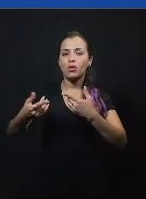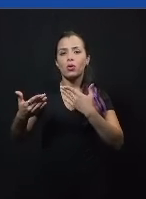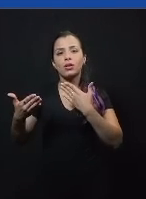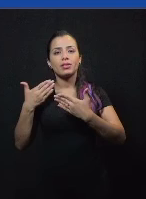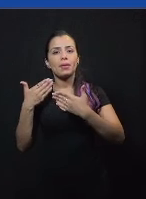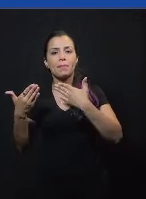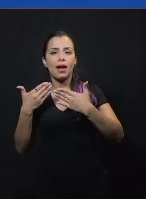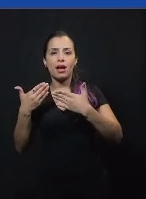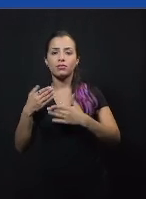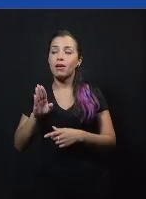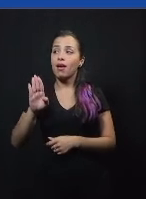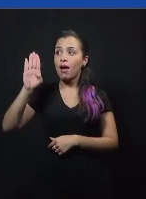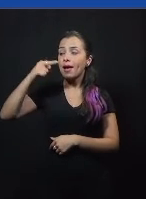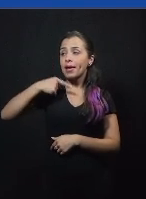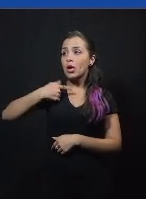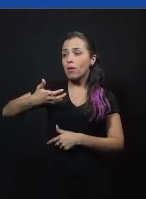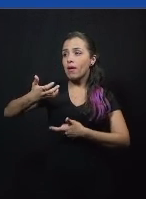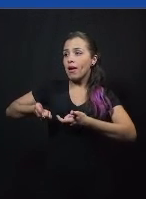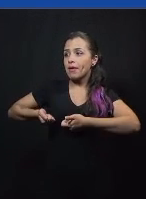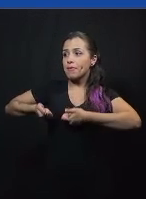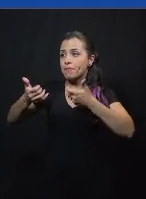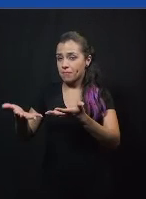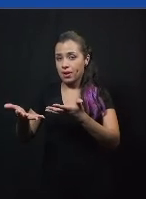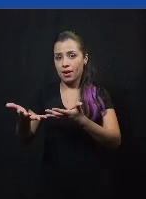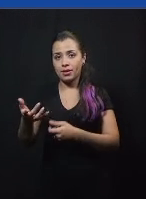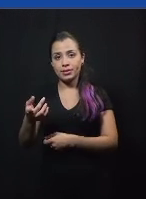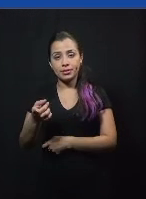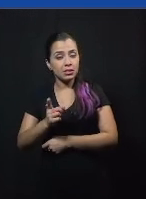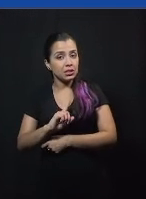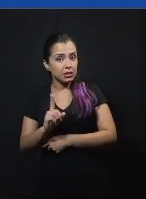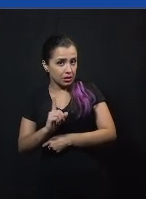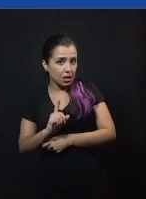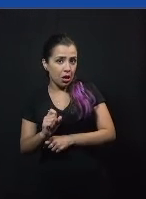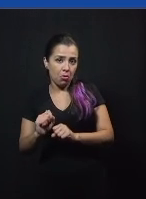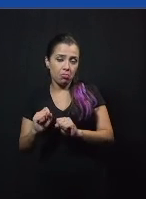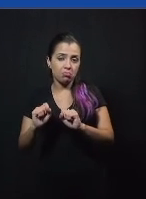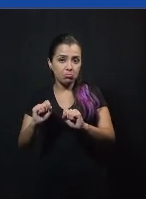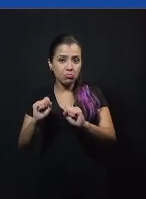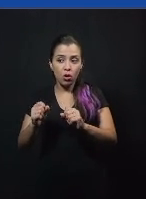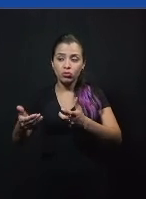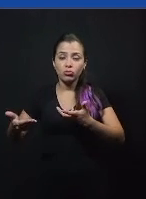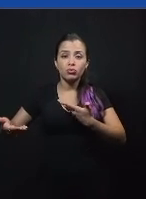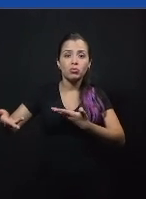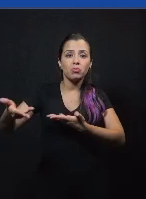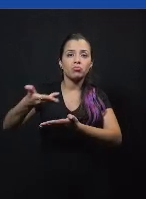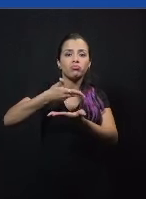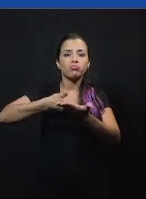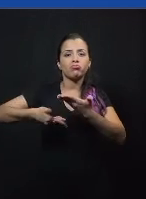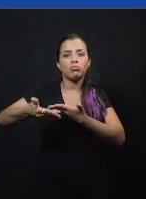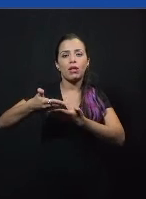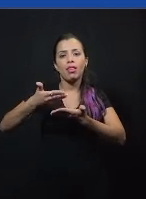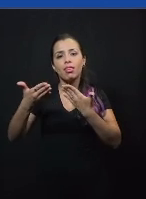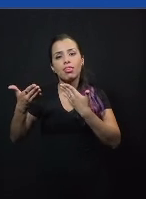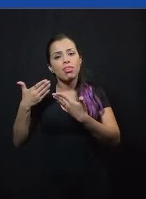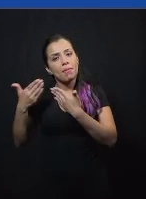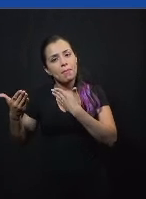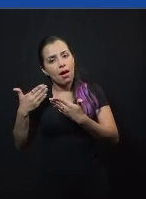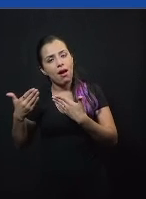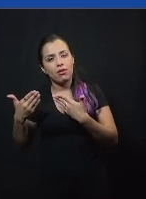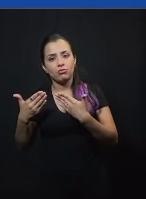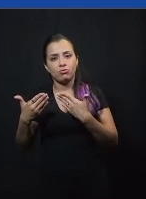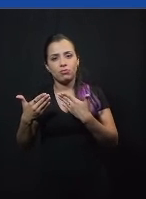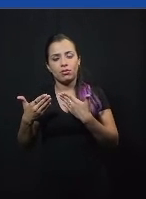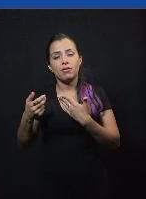eu sou orador eu estou expondo alguma coisa mas um debate ou uma discussão envolvem uma interlocução